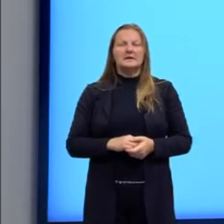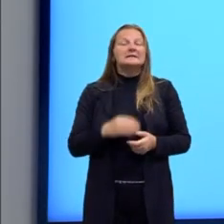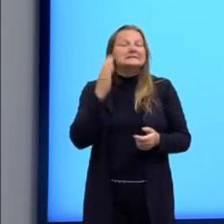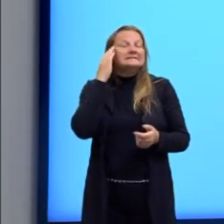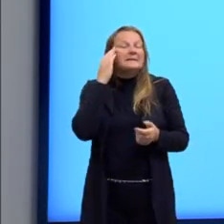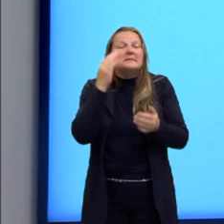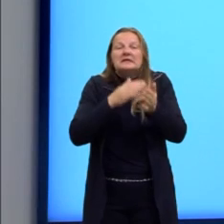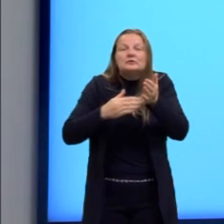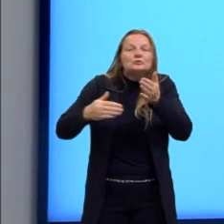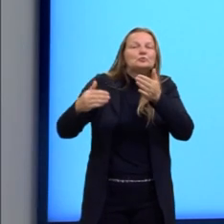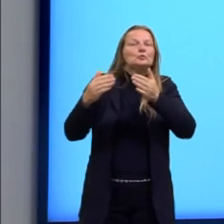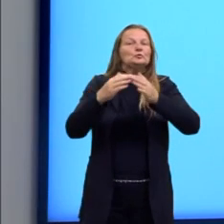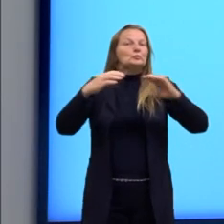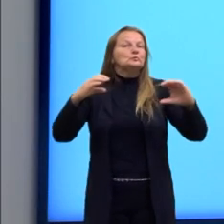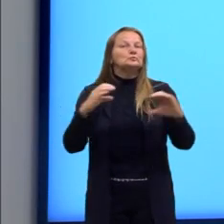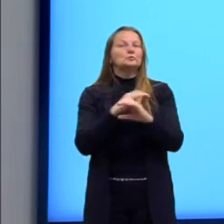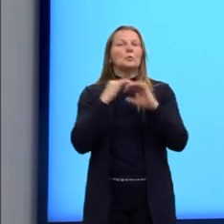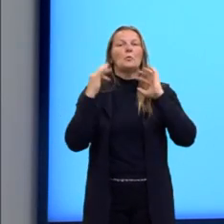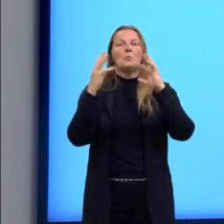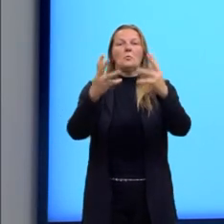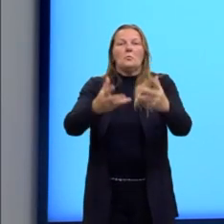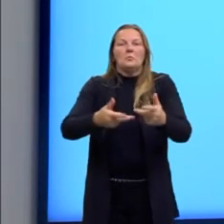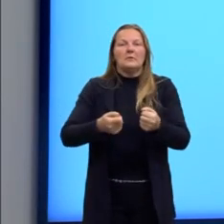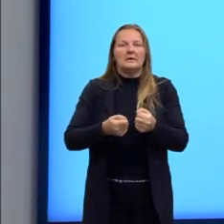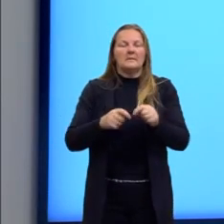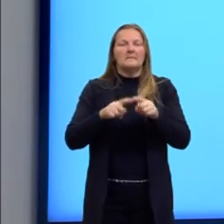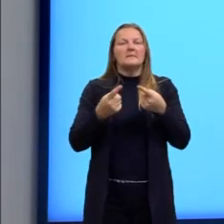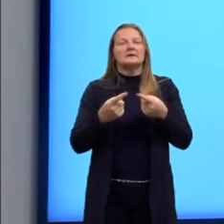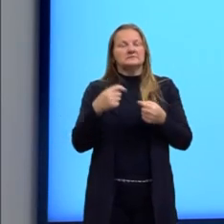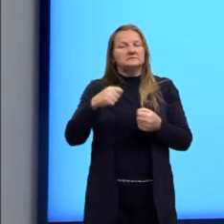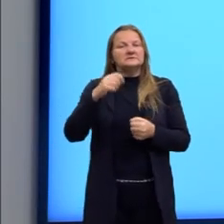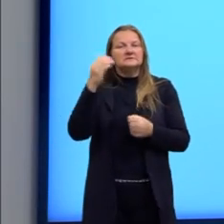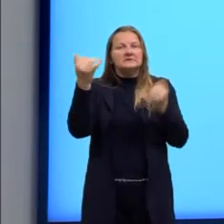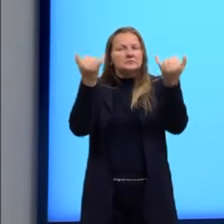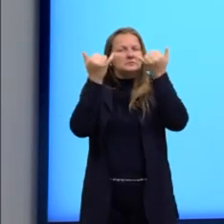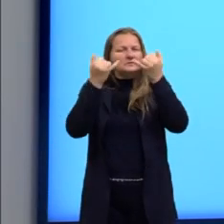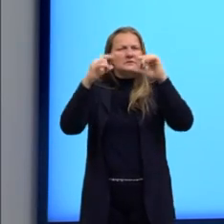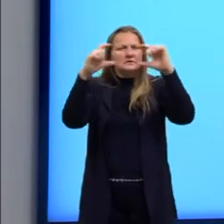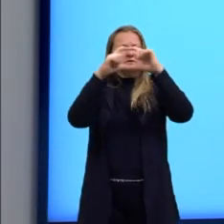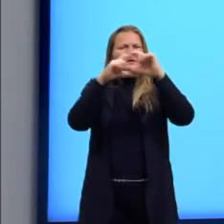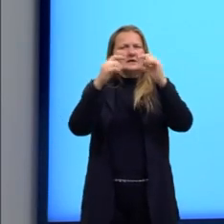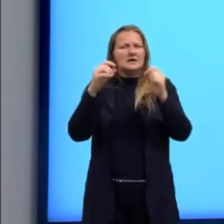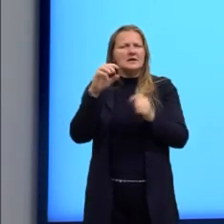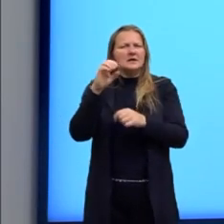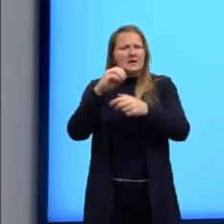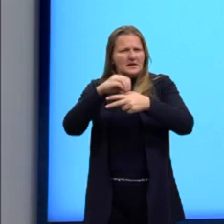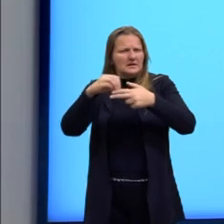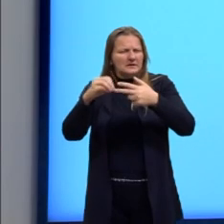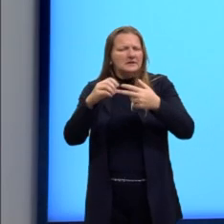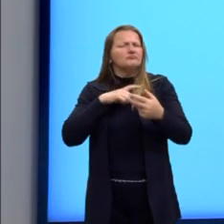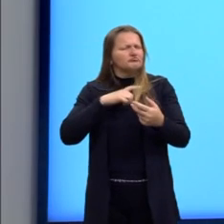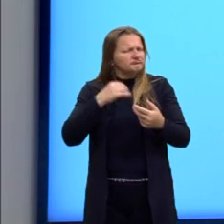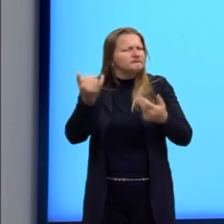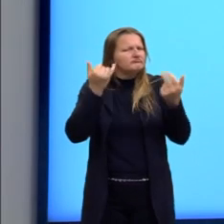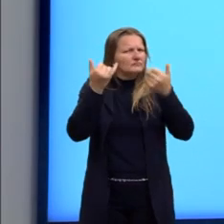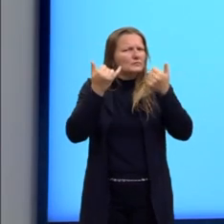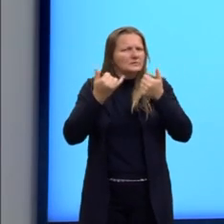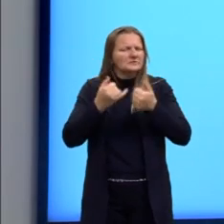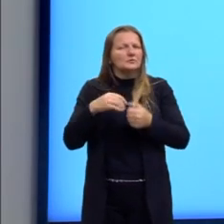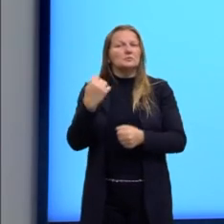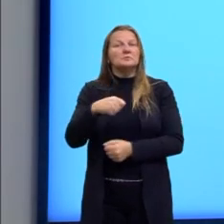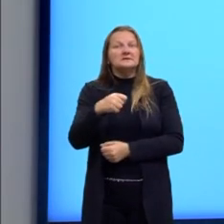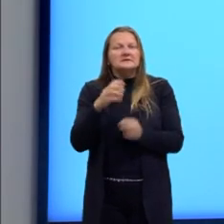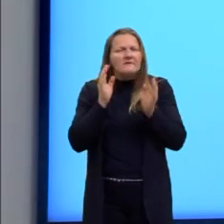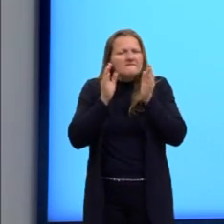de tudo sobre aquela doença, até porque o enunciado do ENEM traz bastante informações. O que a gente